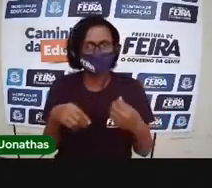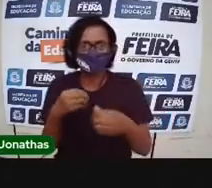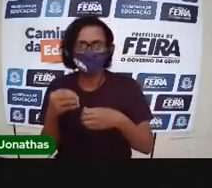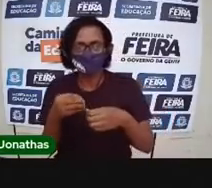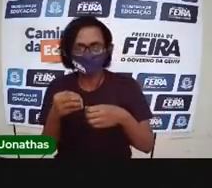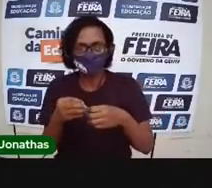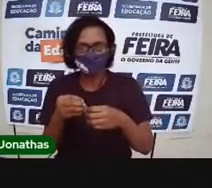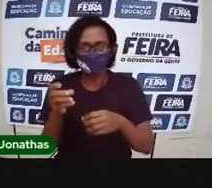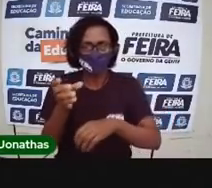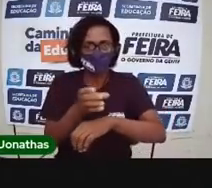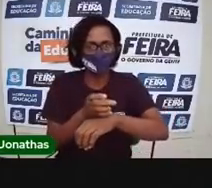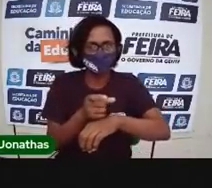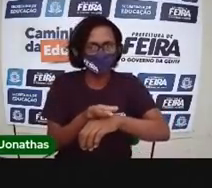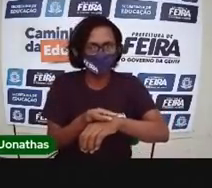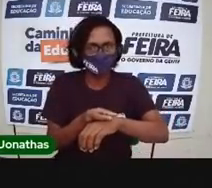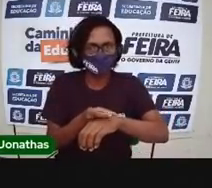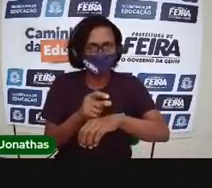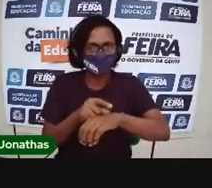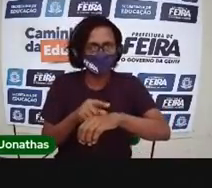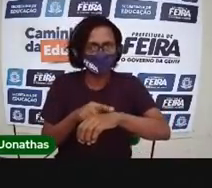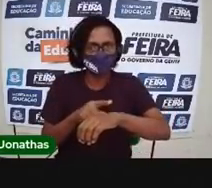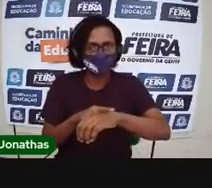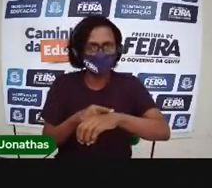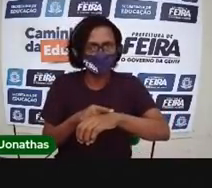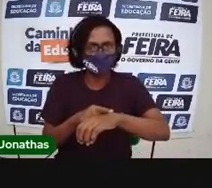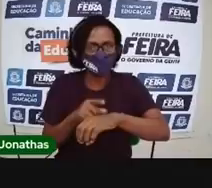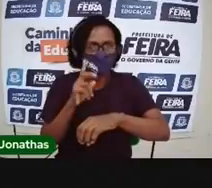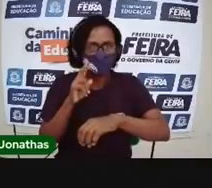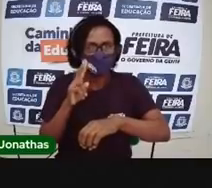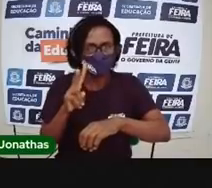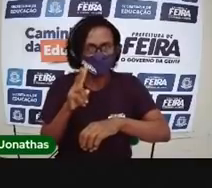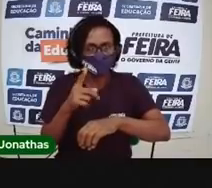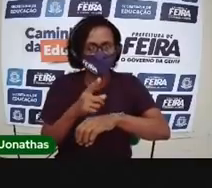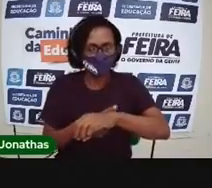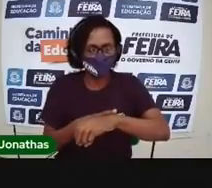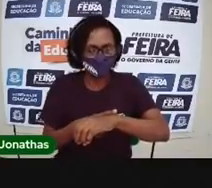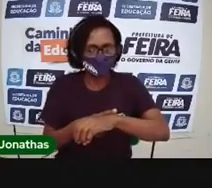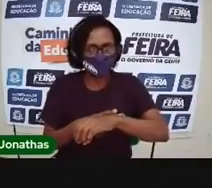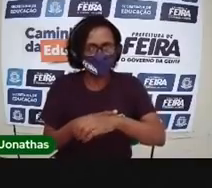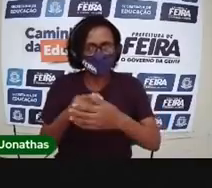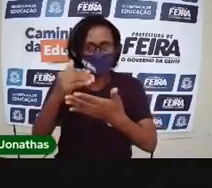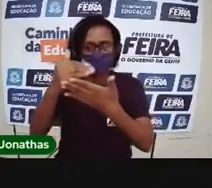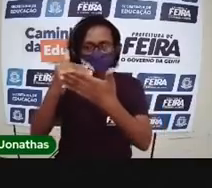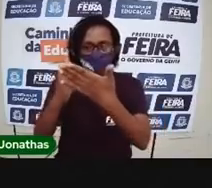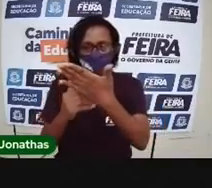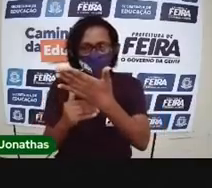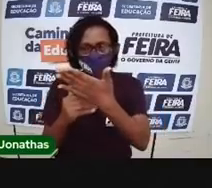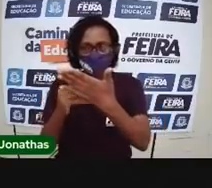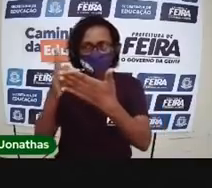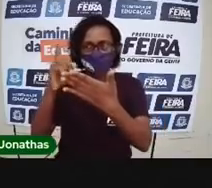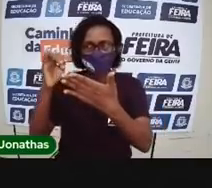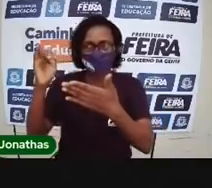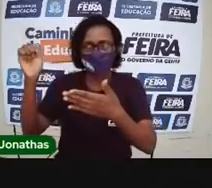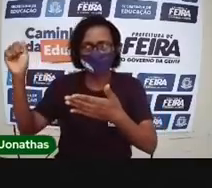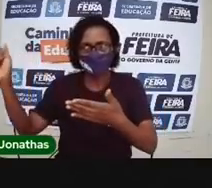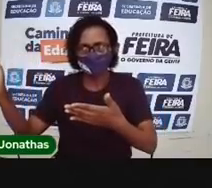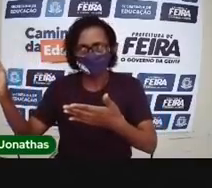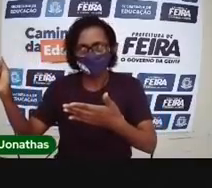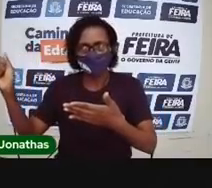ele mede as horas. E o calendário, ele conta os dias.